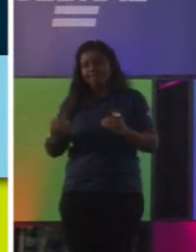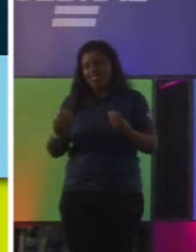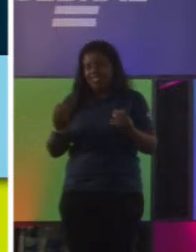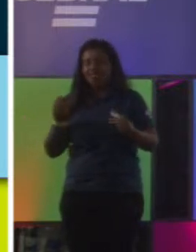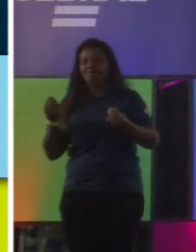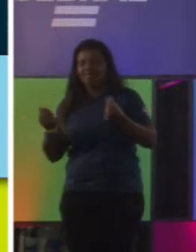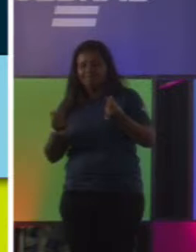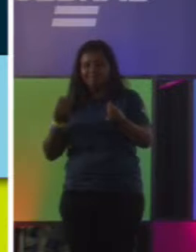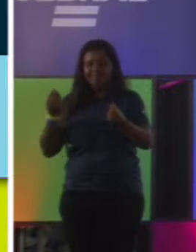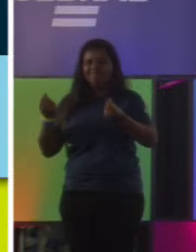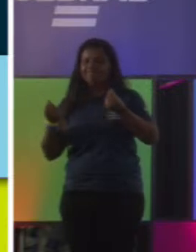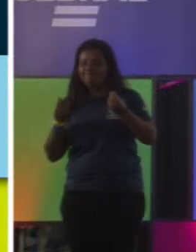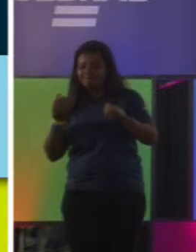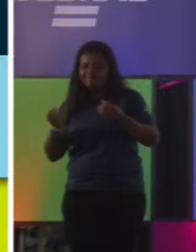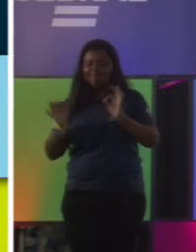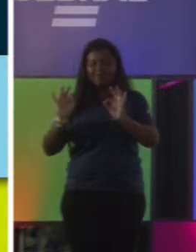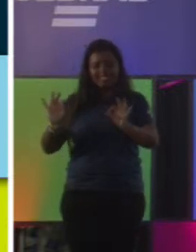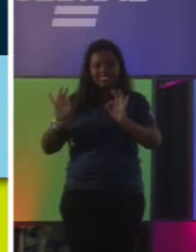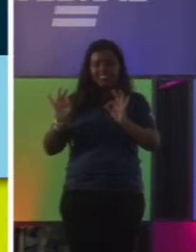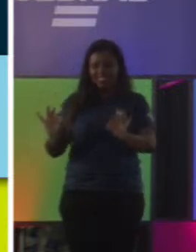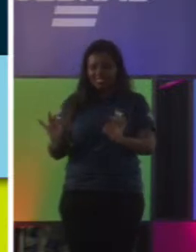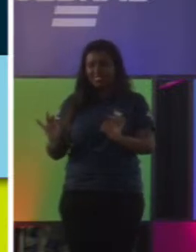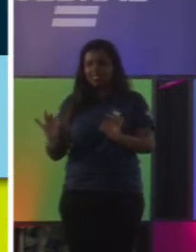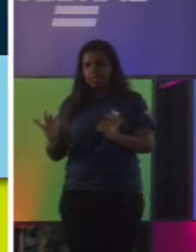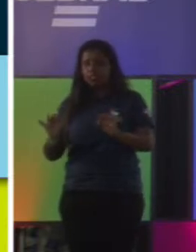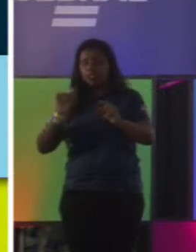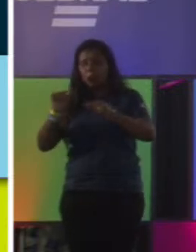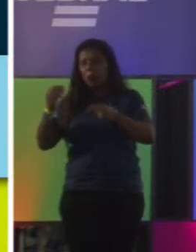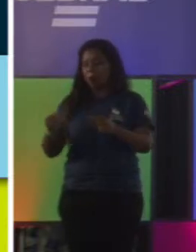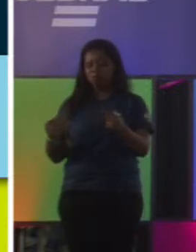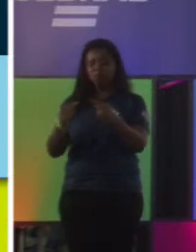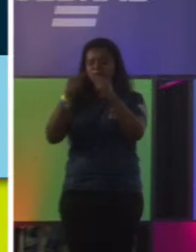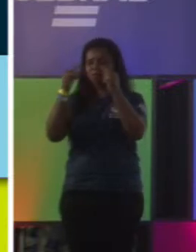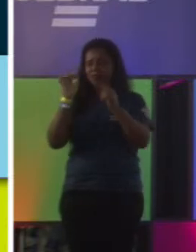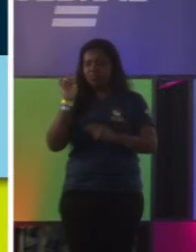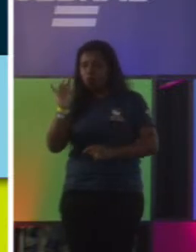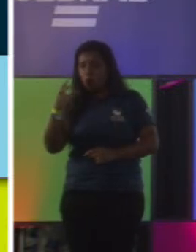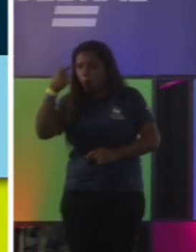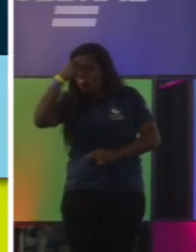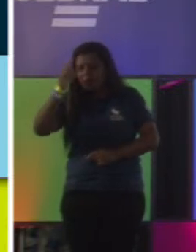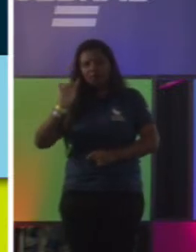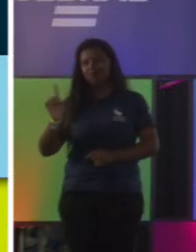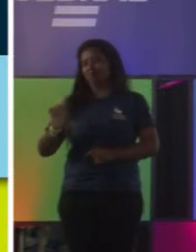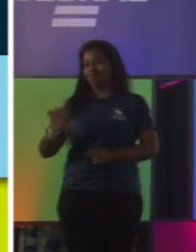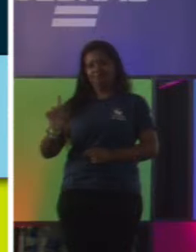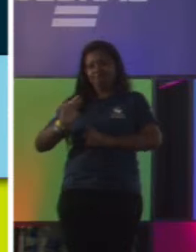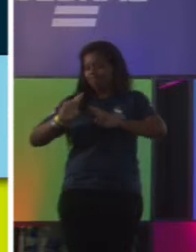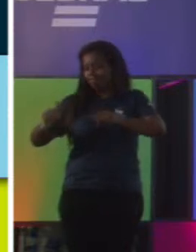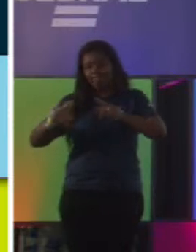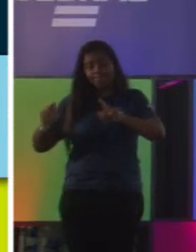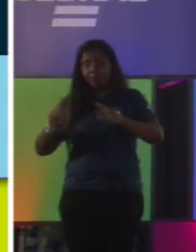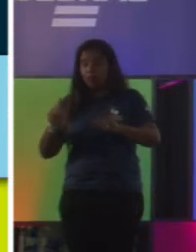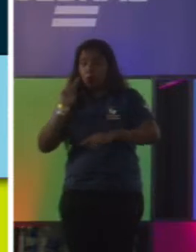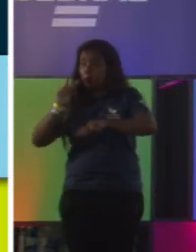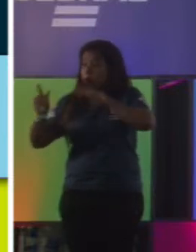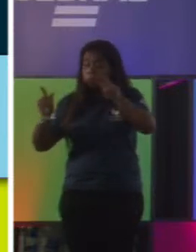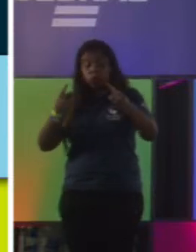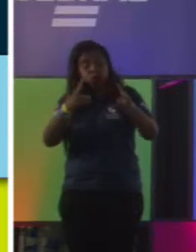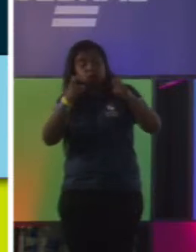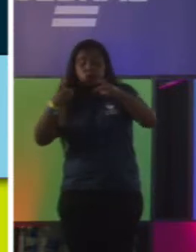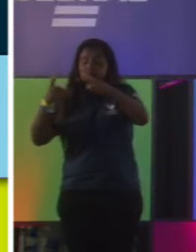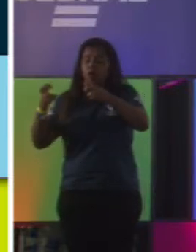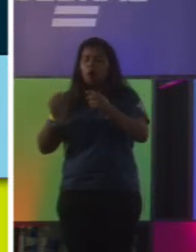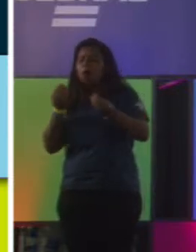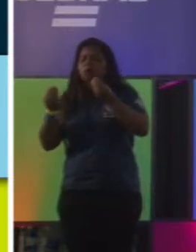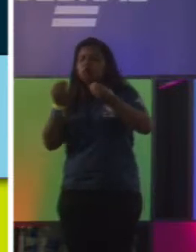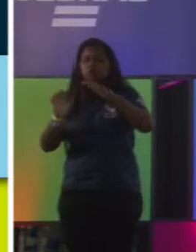provavelmente, não é só esse ponto que você está pensando. Você tem que ver as outras questões ao redor para entender por que o mercado